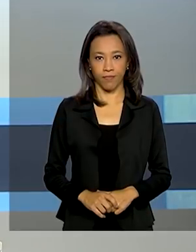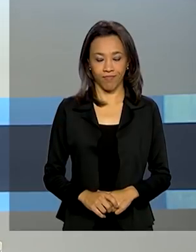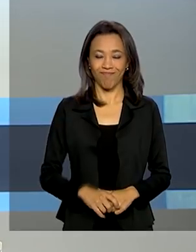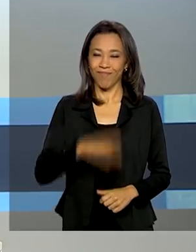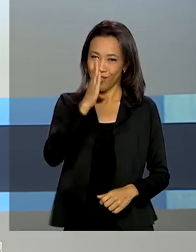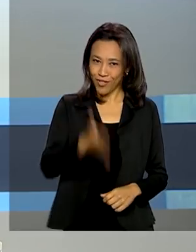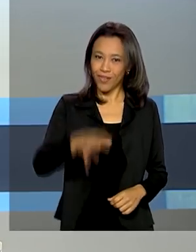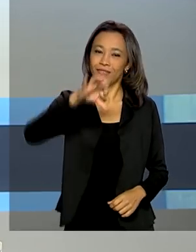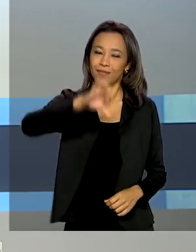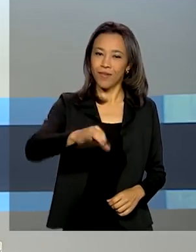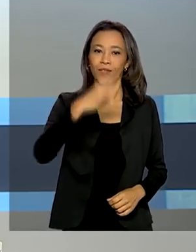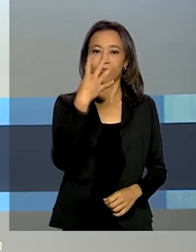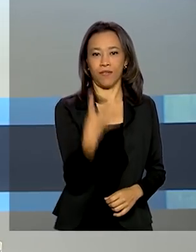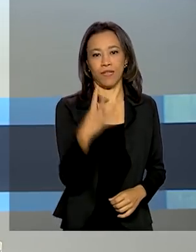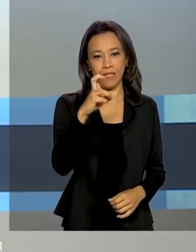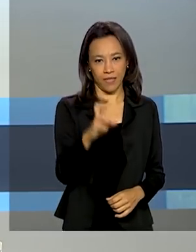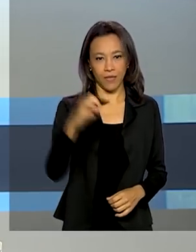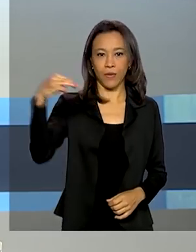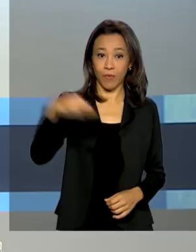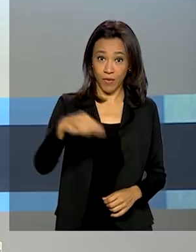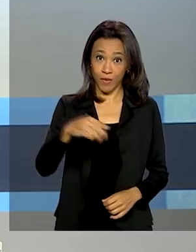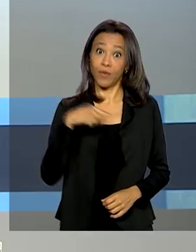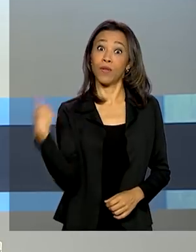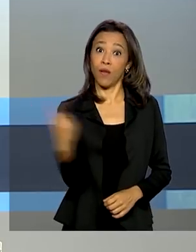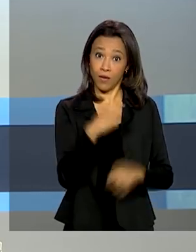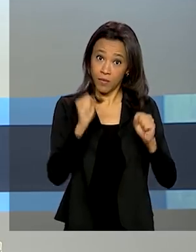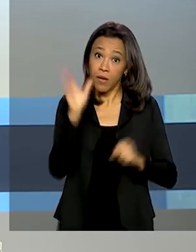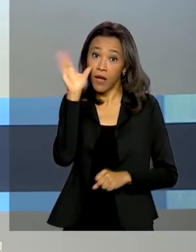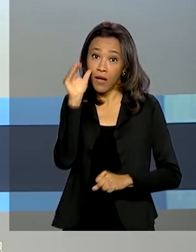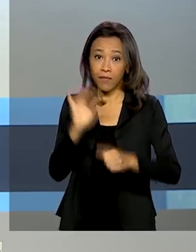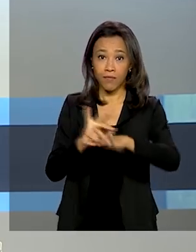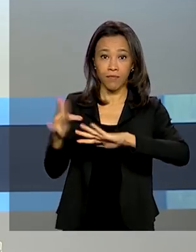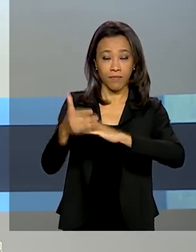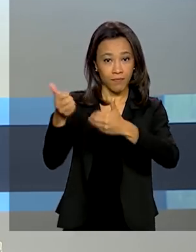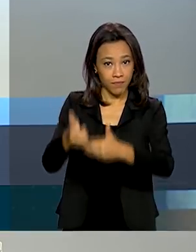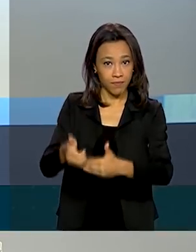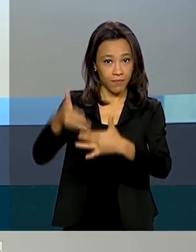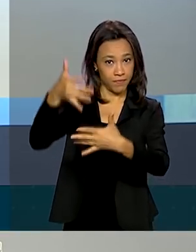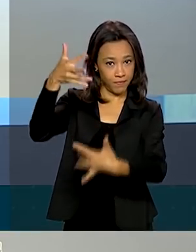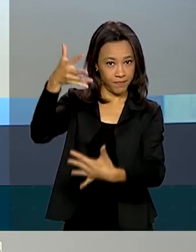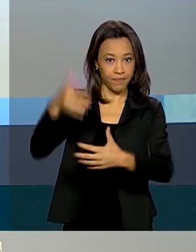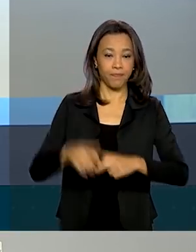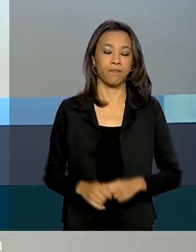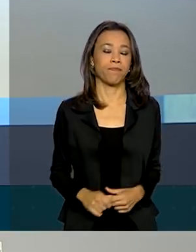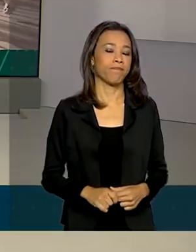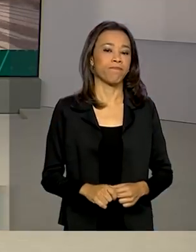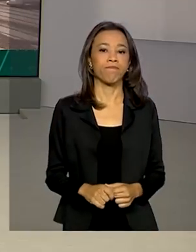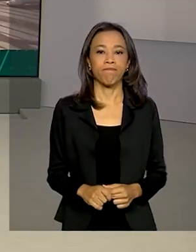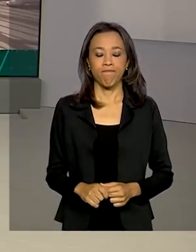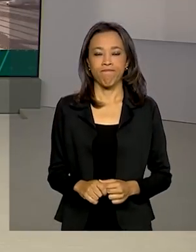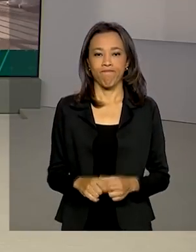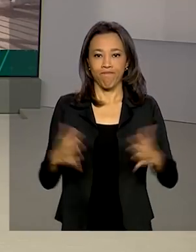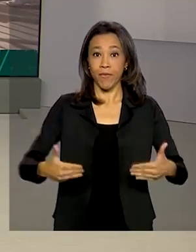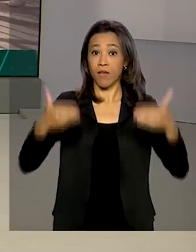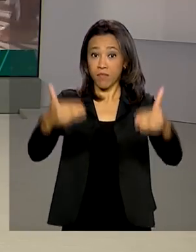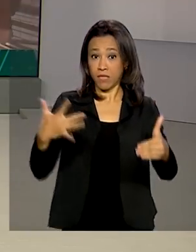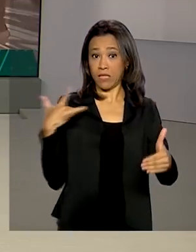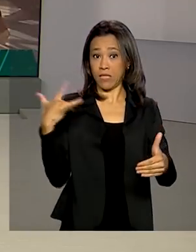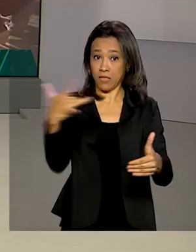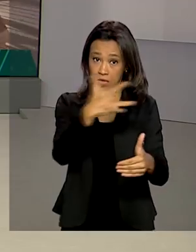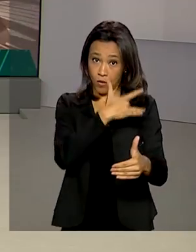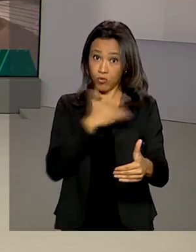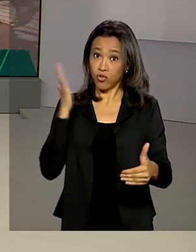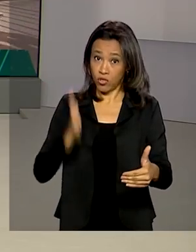São 9 horas e 45 minutos. Nós estamos ao vivo também pelas redes sociais. O Ministério da